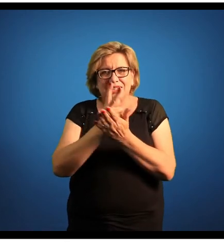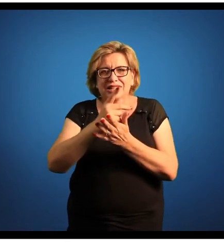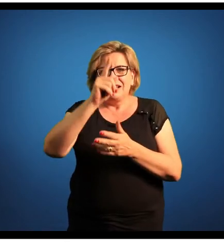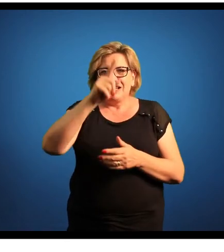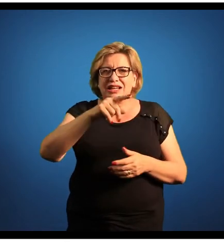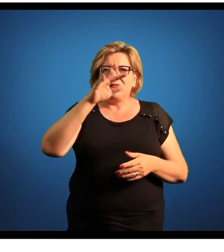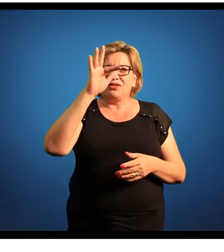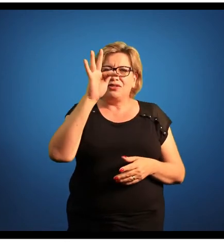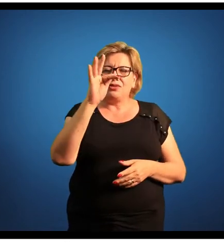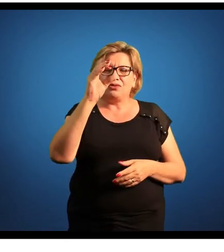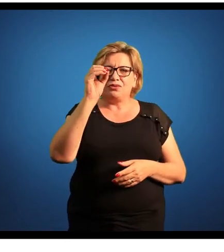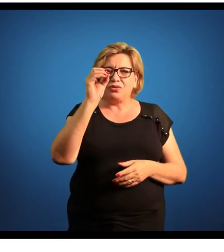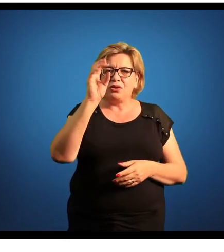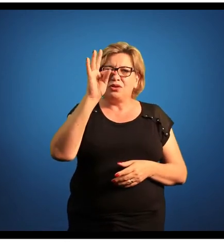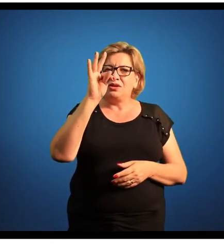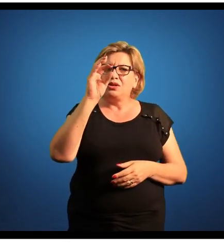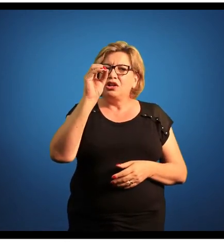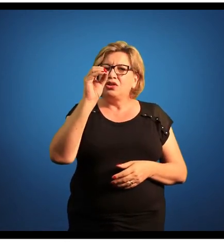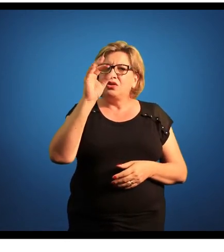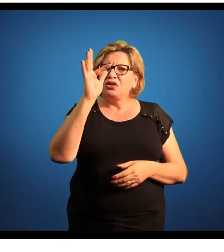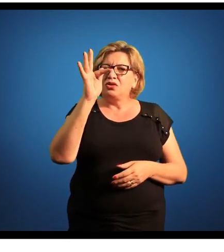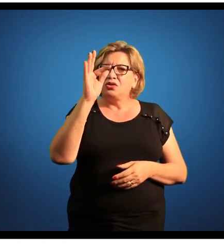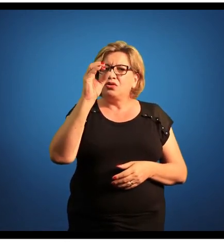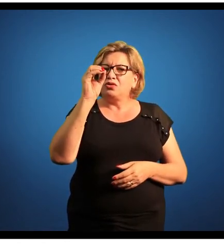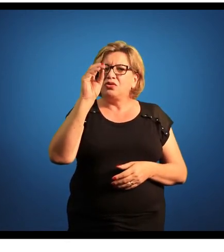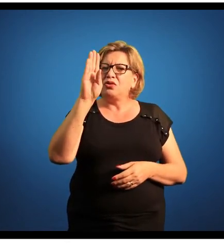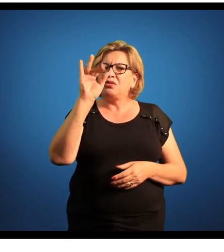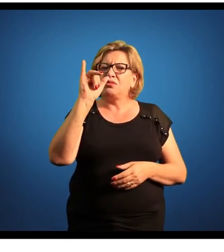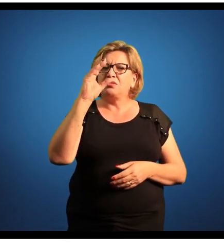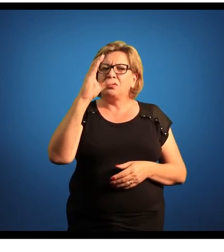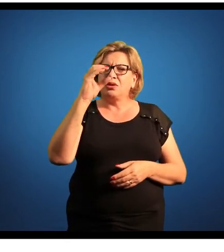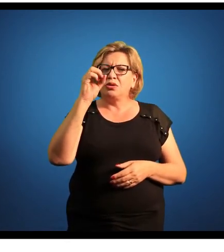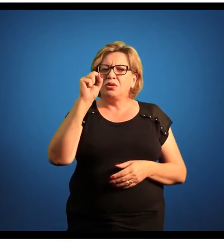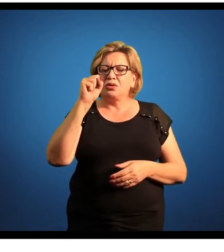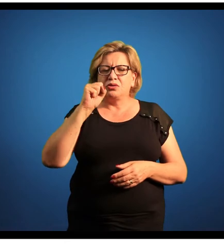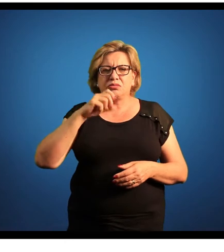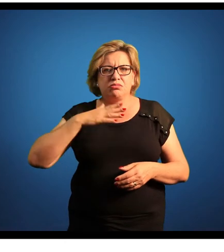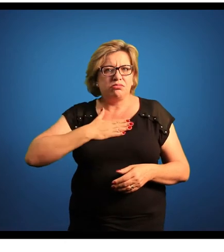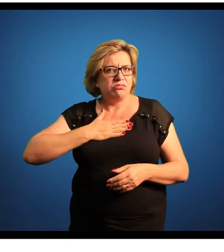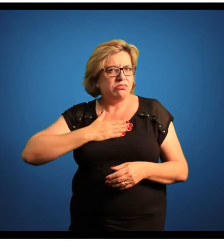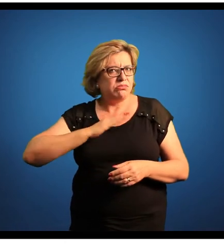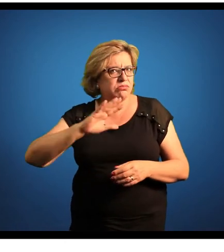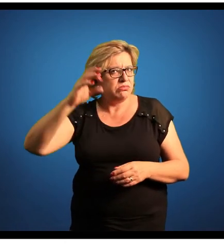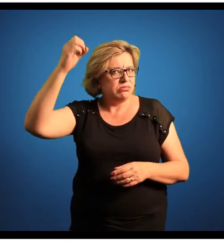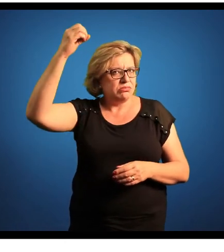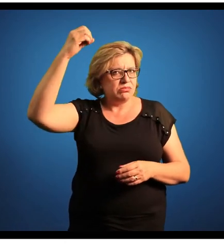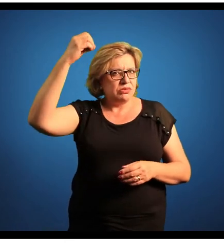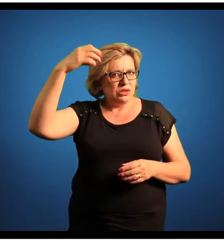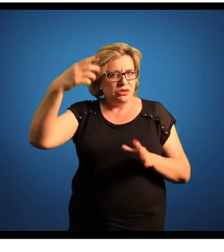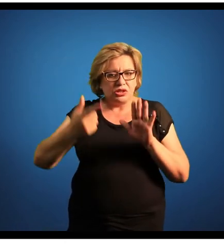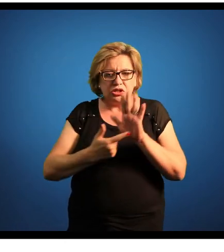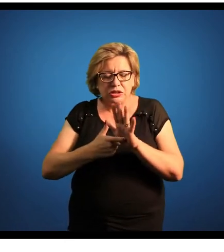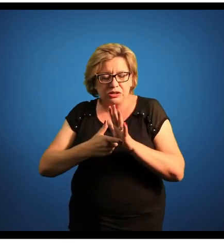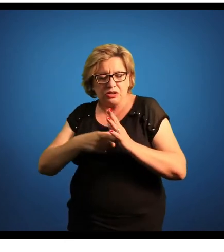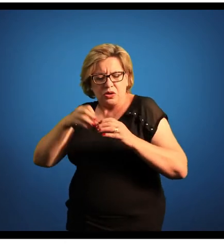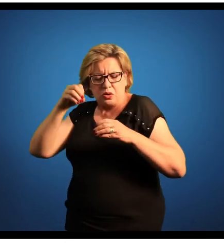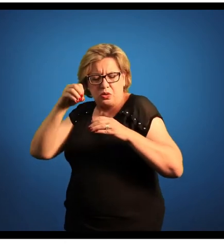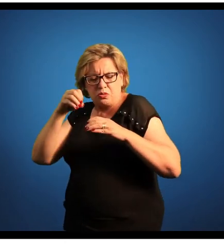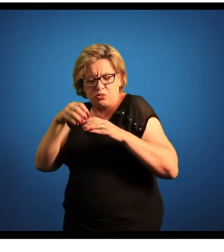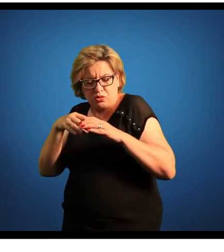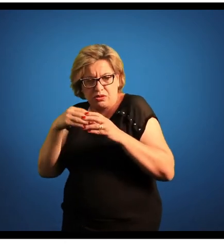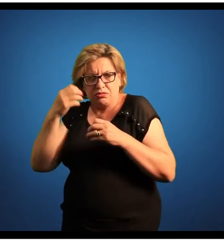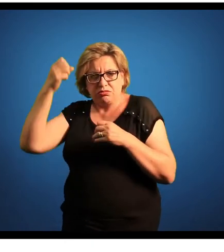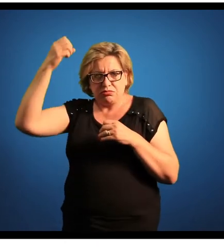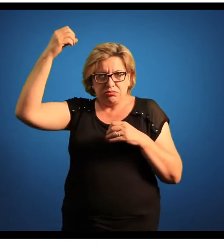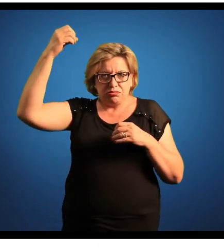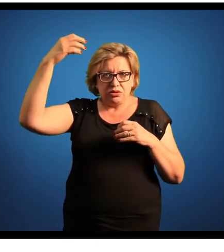fotofóbicos, eles não gostam de luz, então quando a gente coloca eles no foco da imagem na nossa lupa, ela está iluminada por